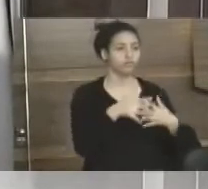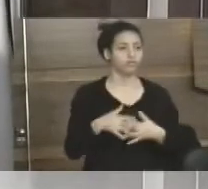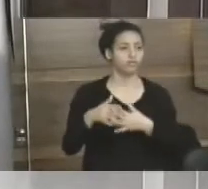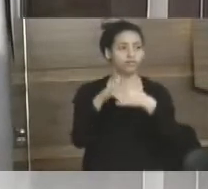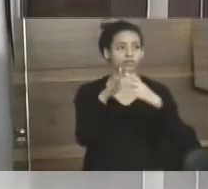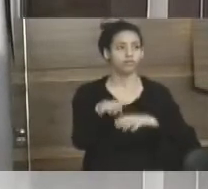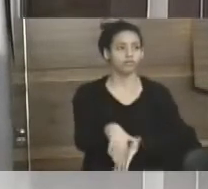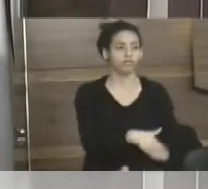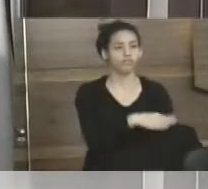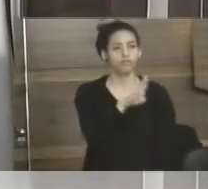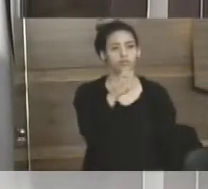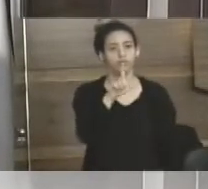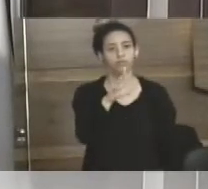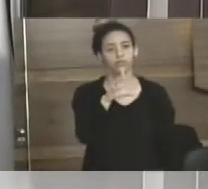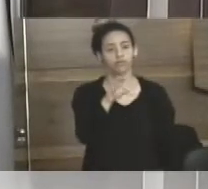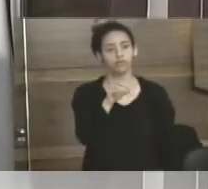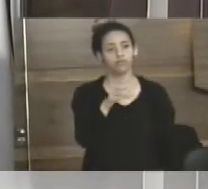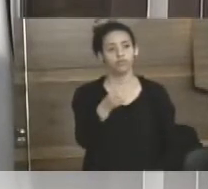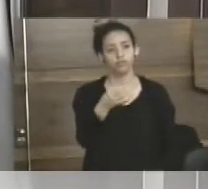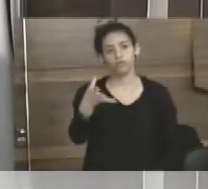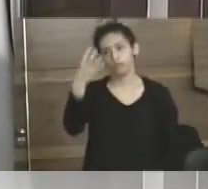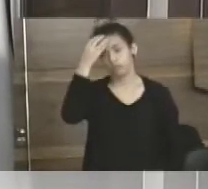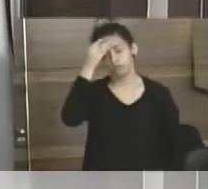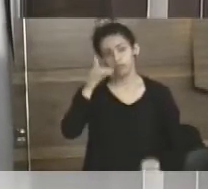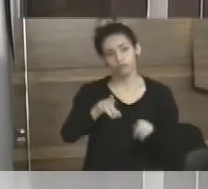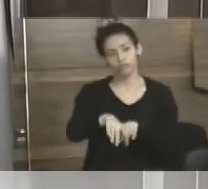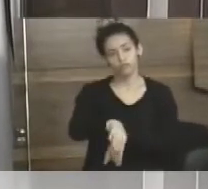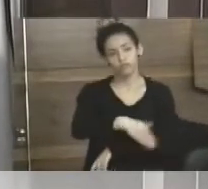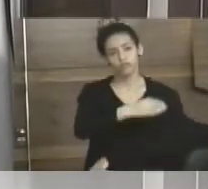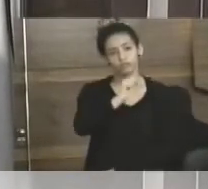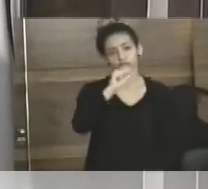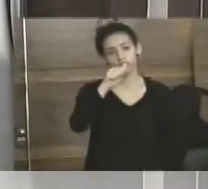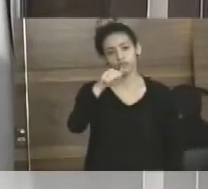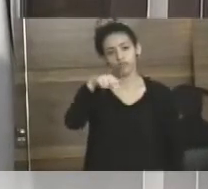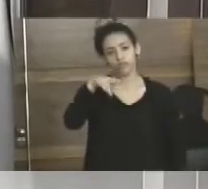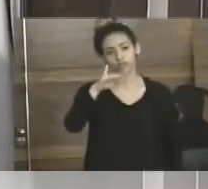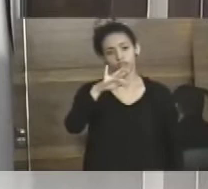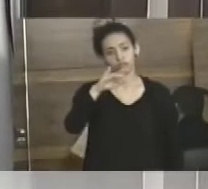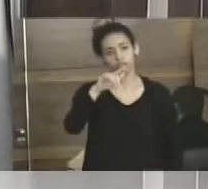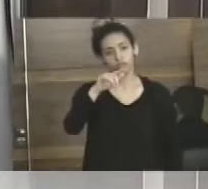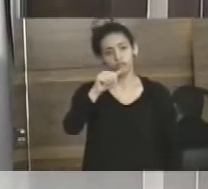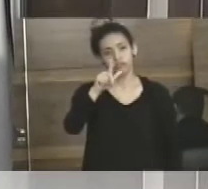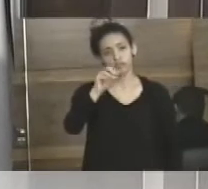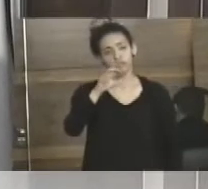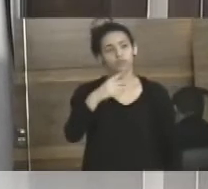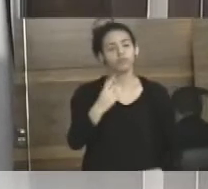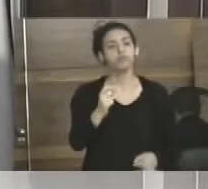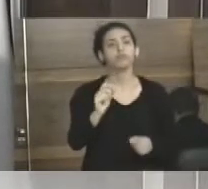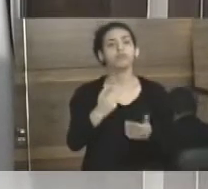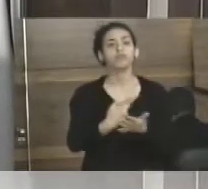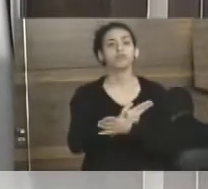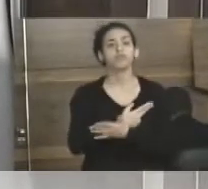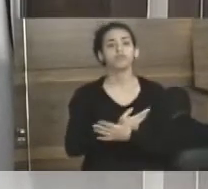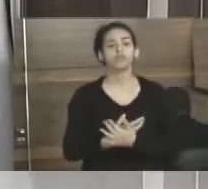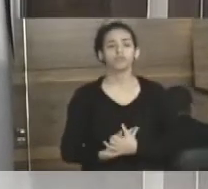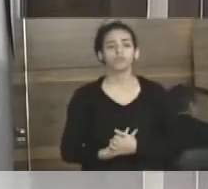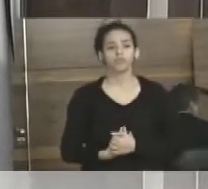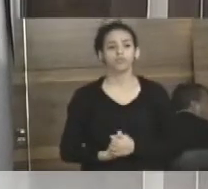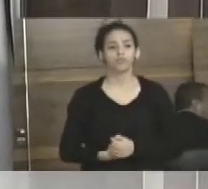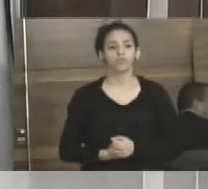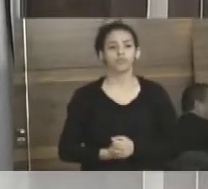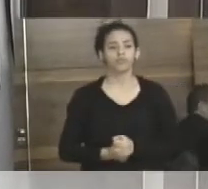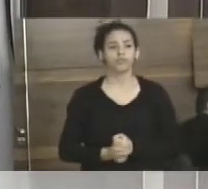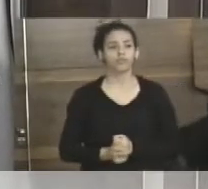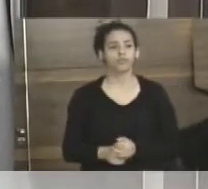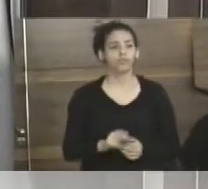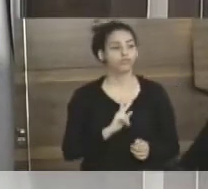Bela, ali no Nova Angra, e também na Rua Santiago, na Nova Angra. O que é que vem acontecendo? Até